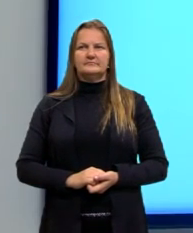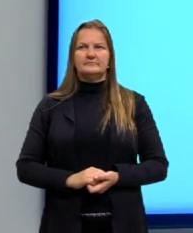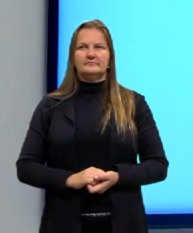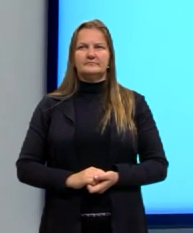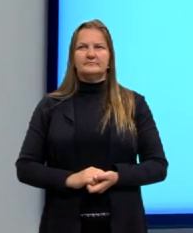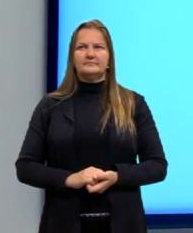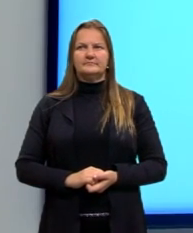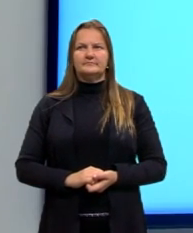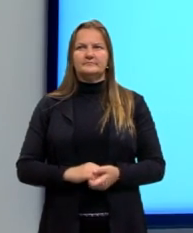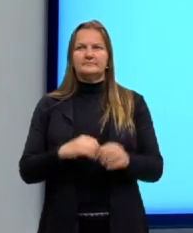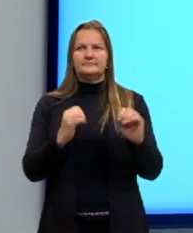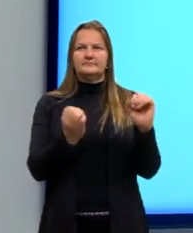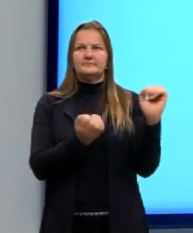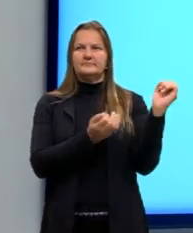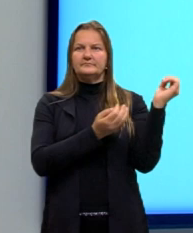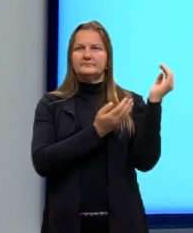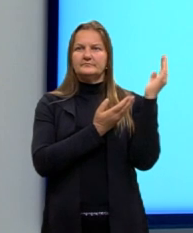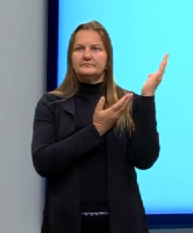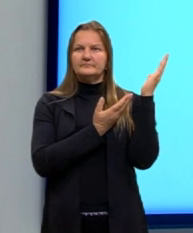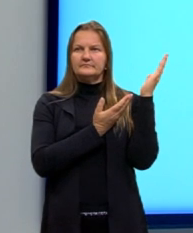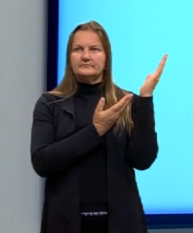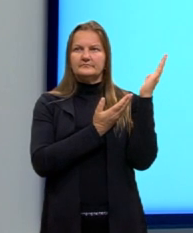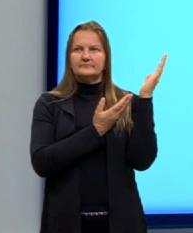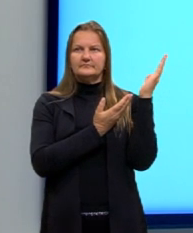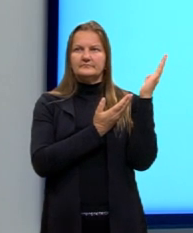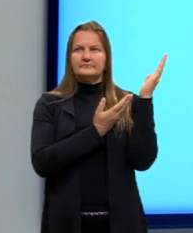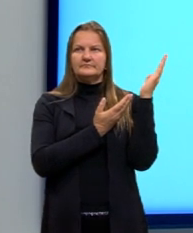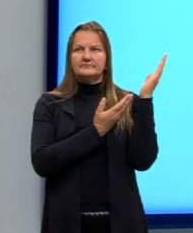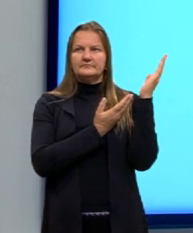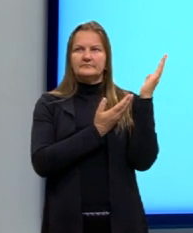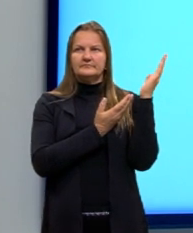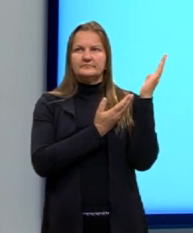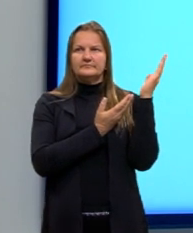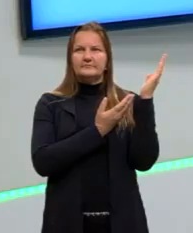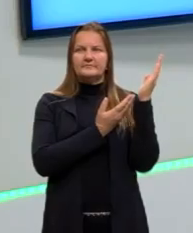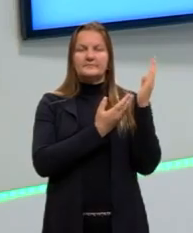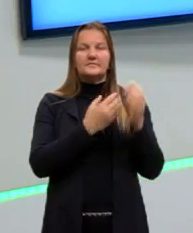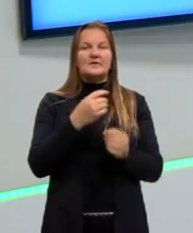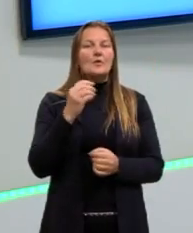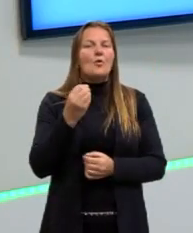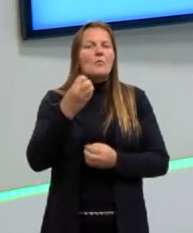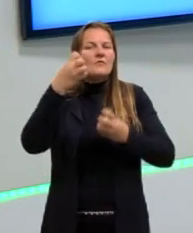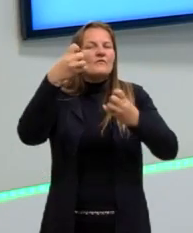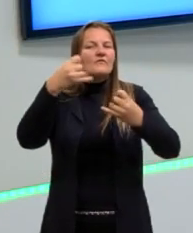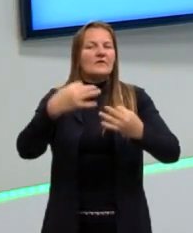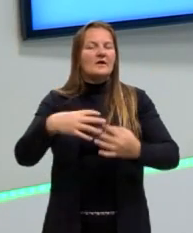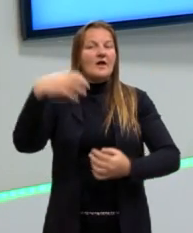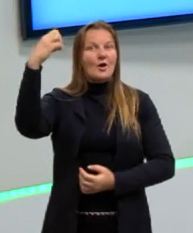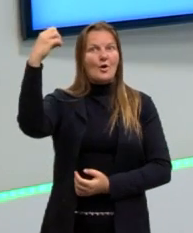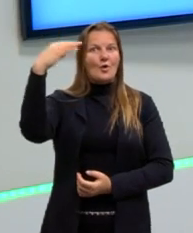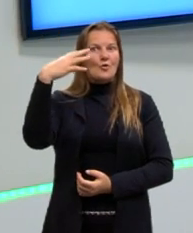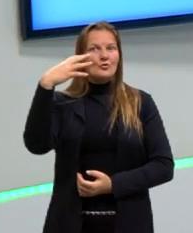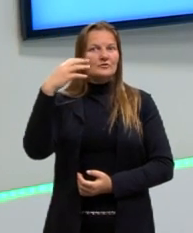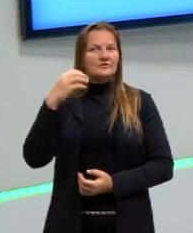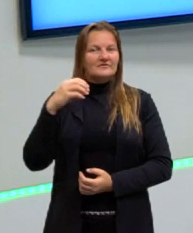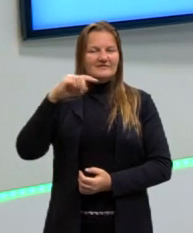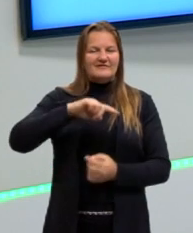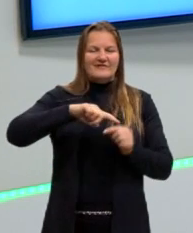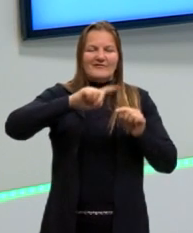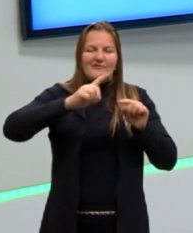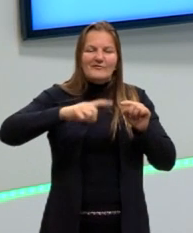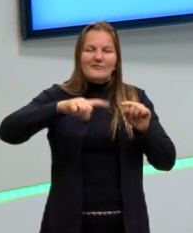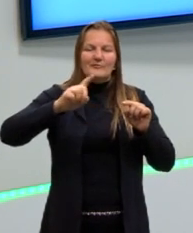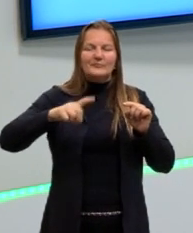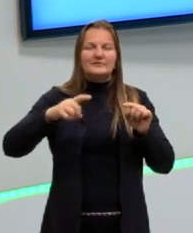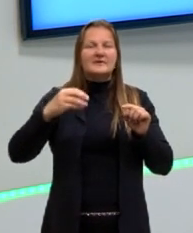Bom, uma coisa importante para a gente dizer que a luz é uma onda, é uma das primeiras experiências, porque eram